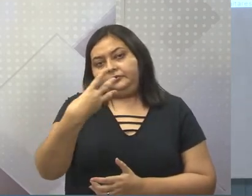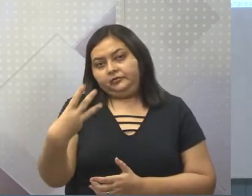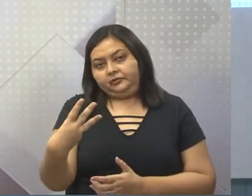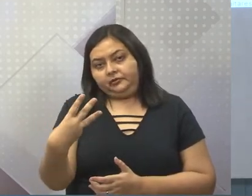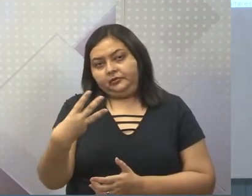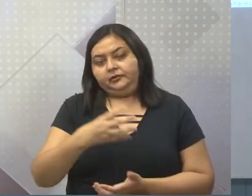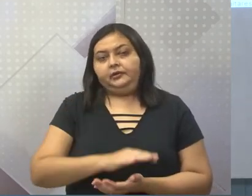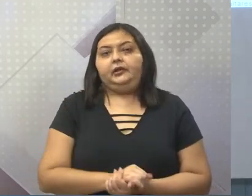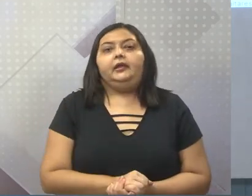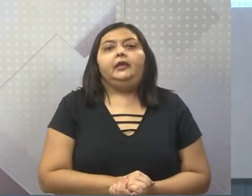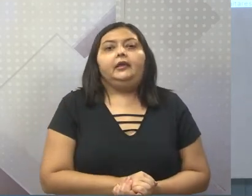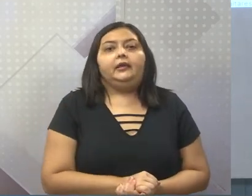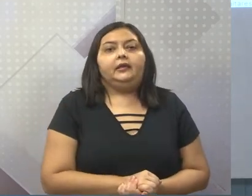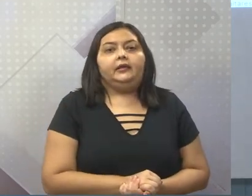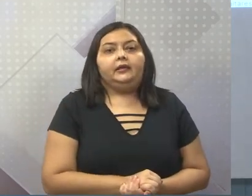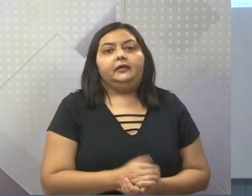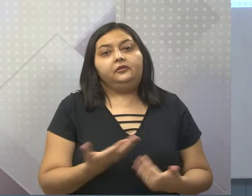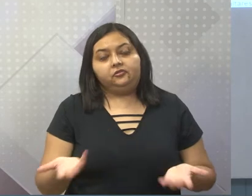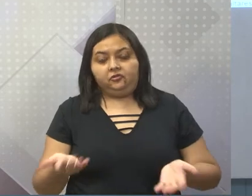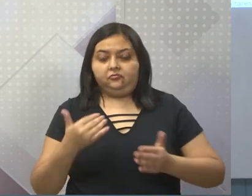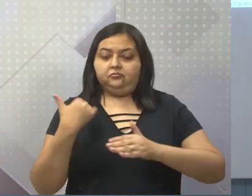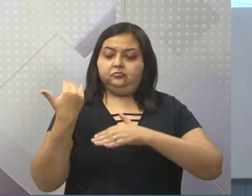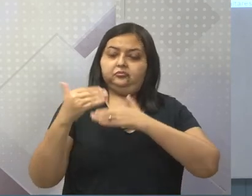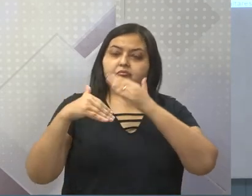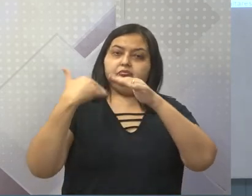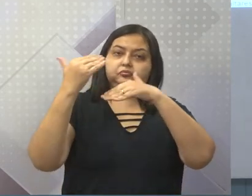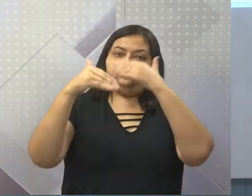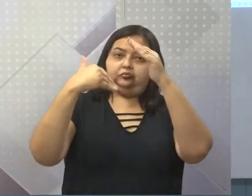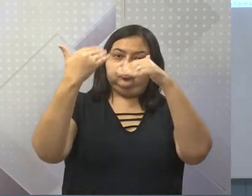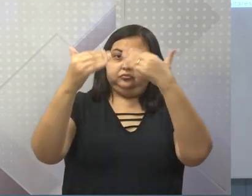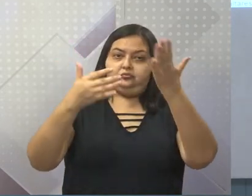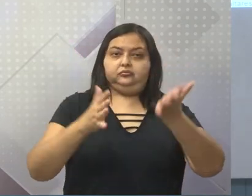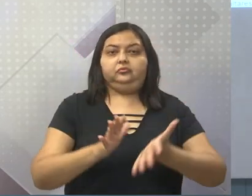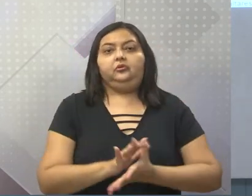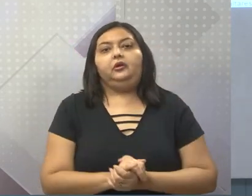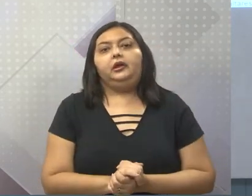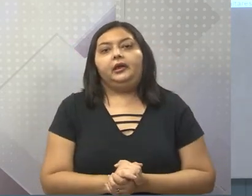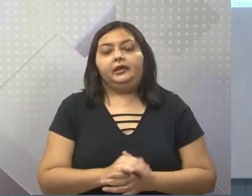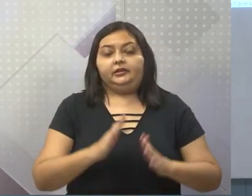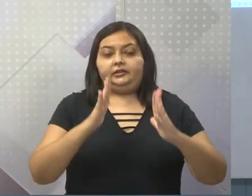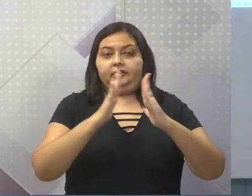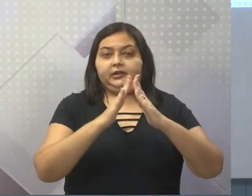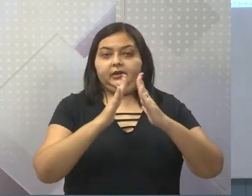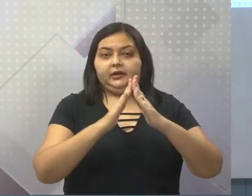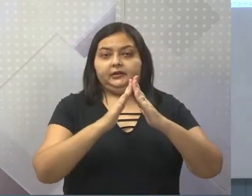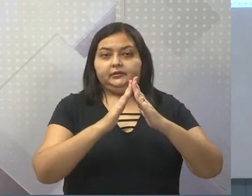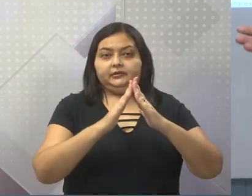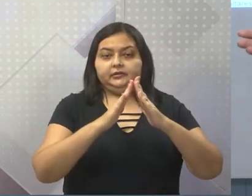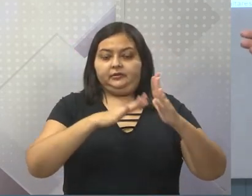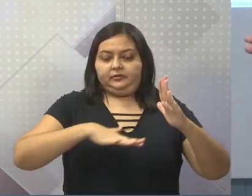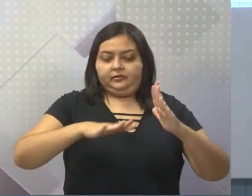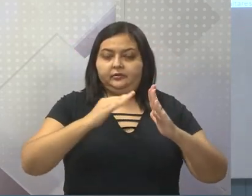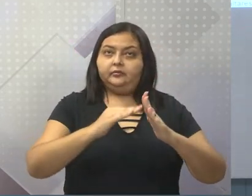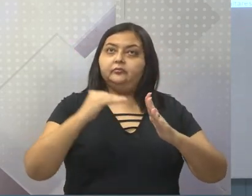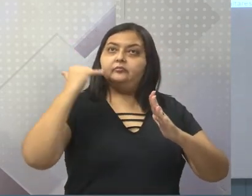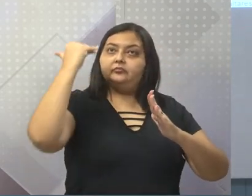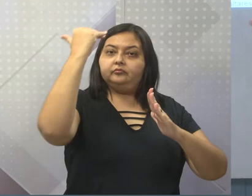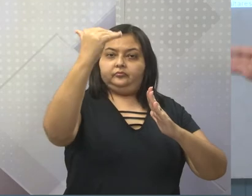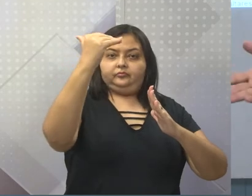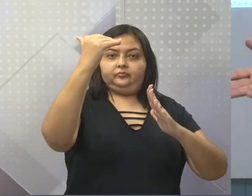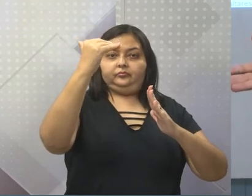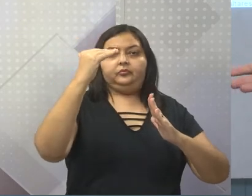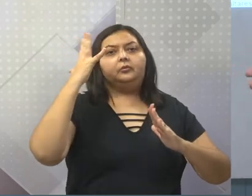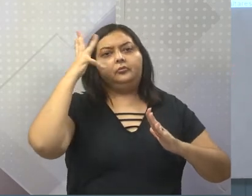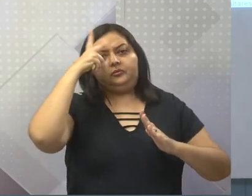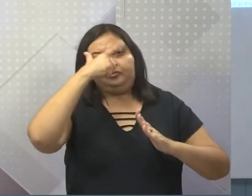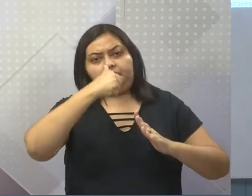Vila Rica já era uma cidade já bem desenvolvida. Já tinha casa de primeiros andares, casa de primeiro andar. Isso que não era